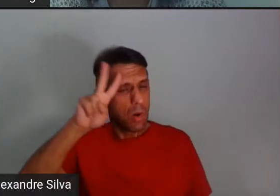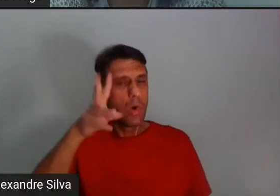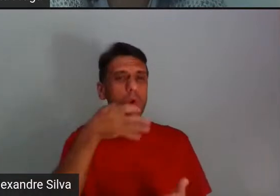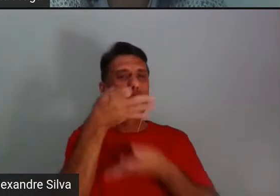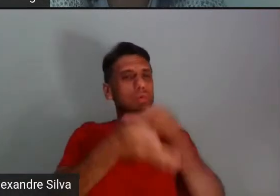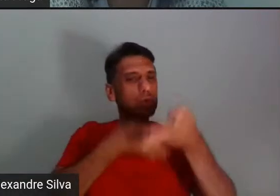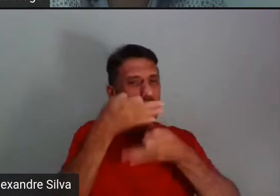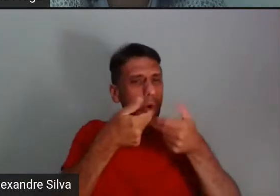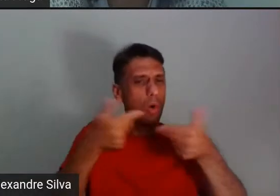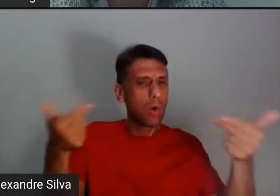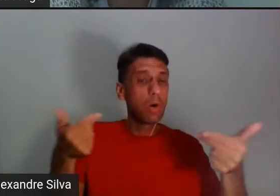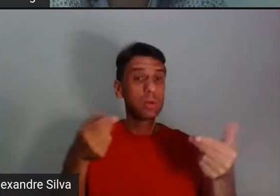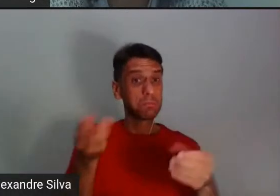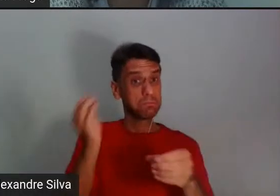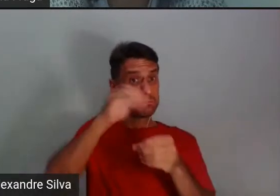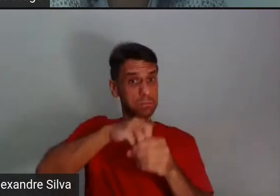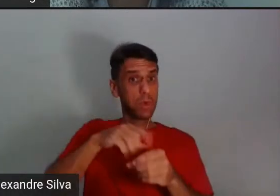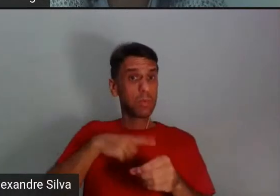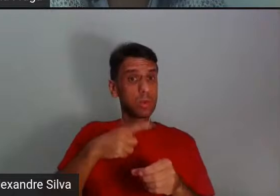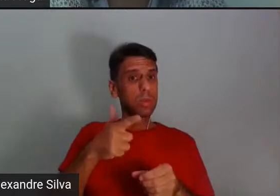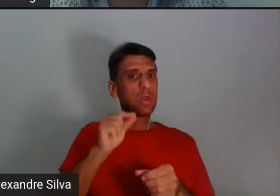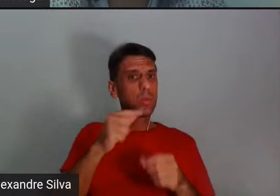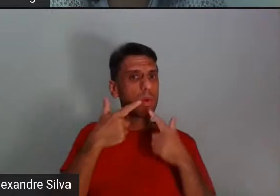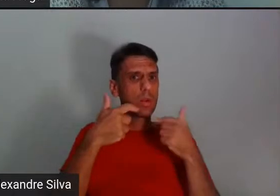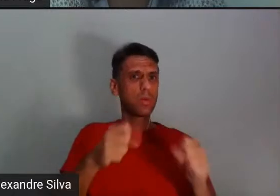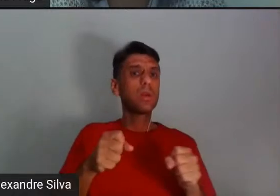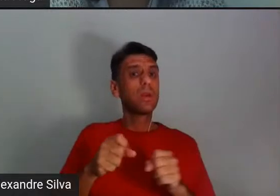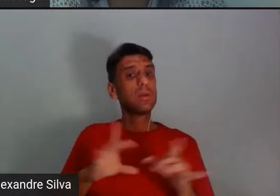E quem sabe fazer essa aliança com a pragmática cultural.